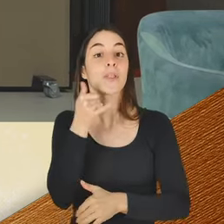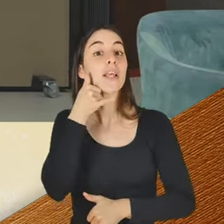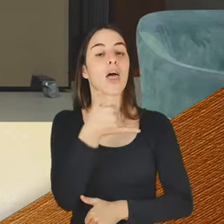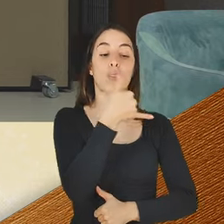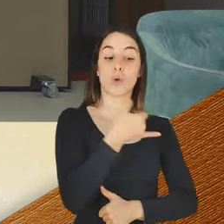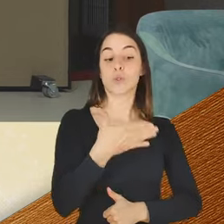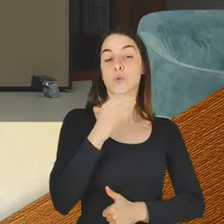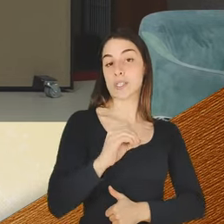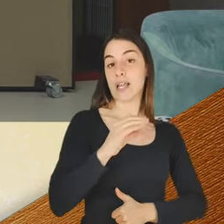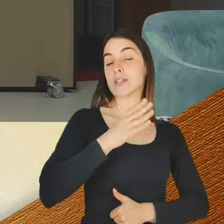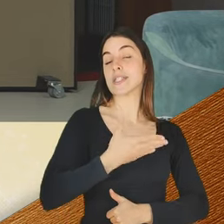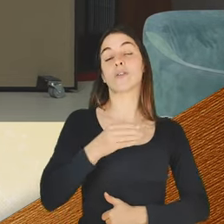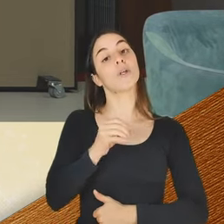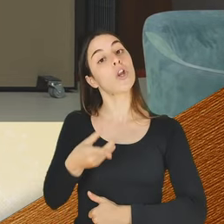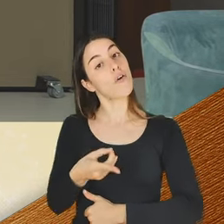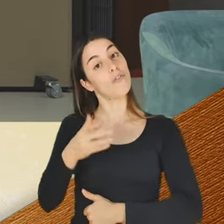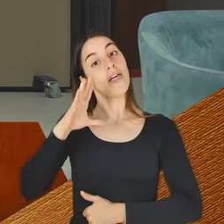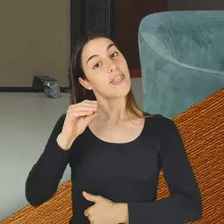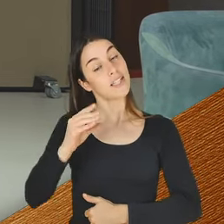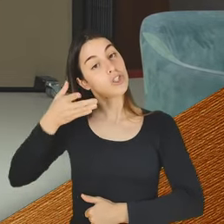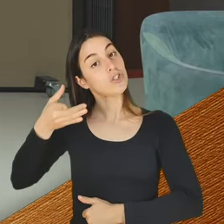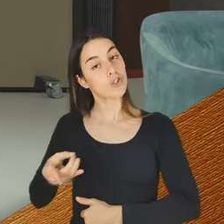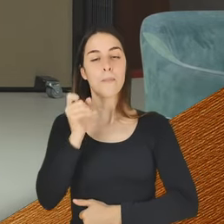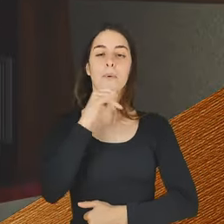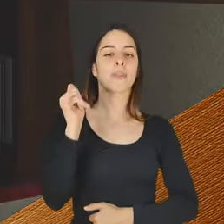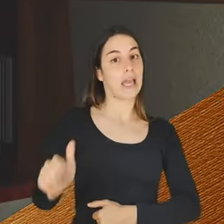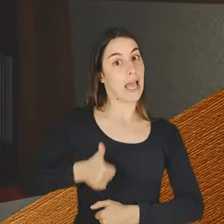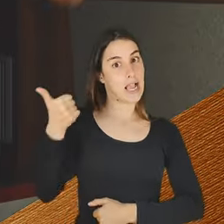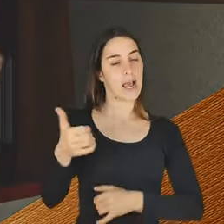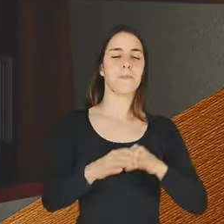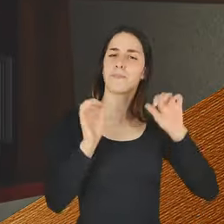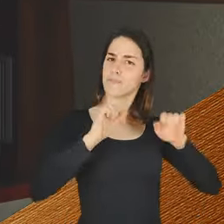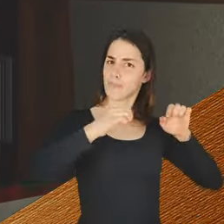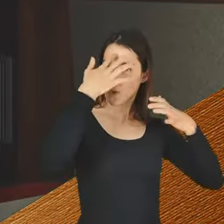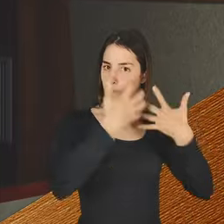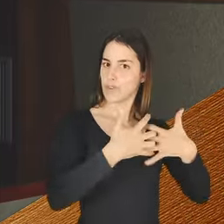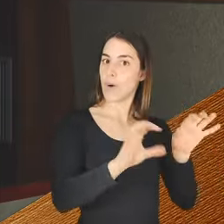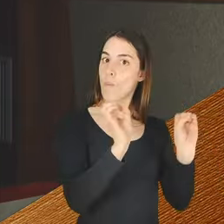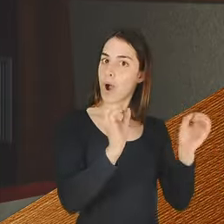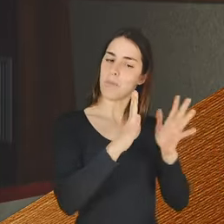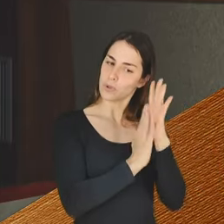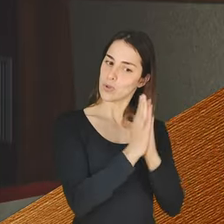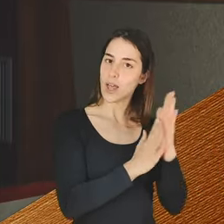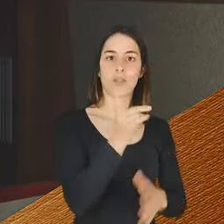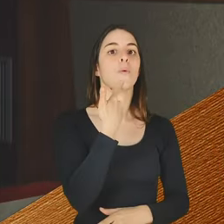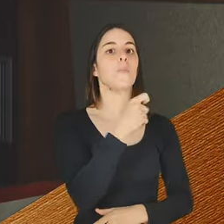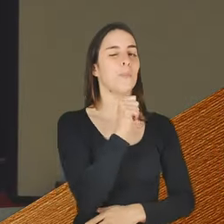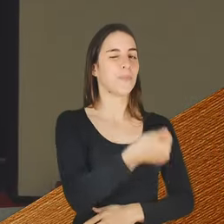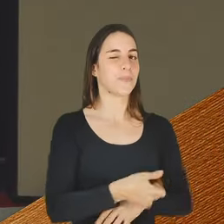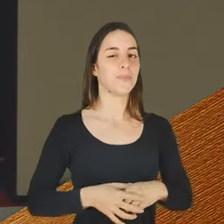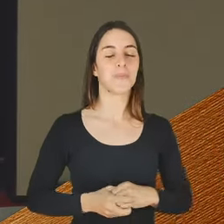-109-109 para se habilitar a ganhar este prémio. É sem dúvida uma oportunidade a não perder.